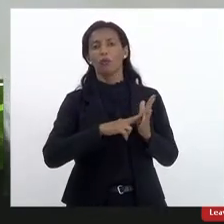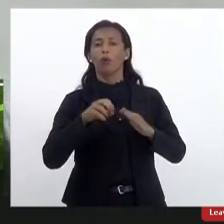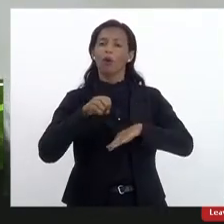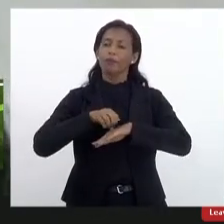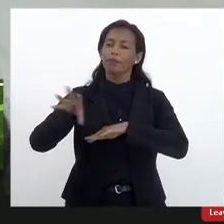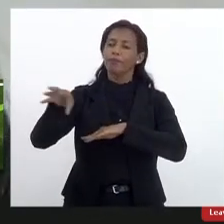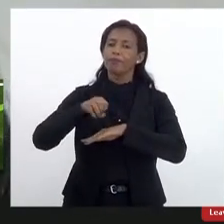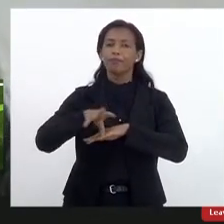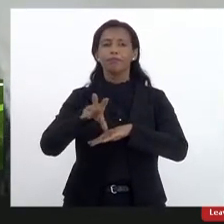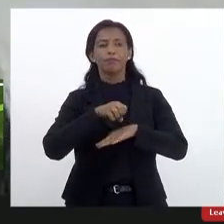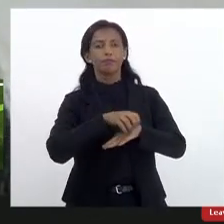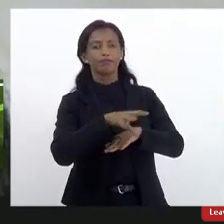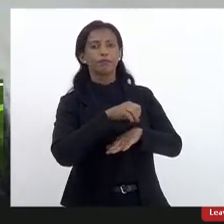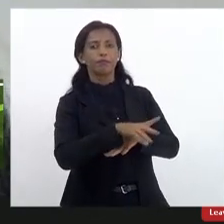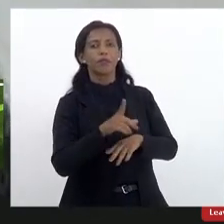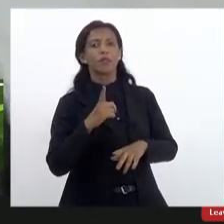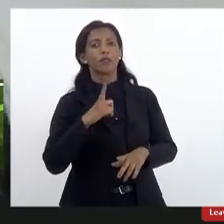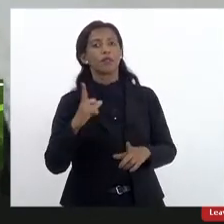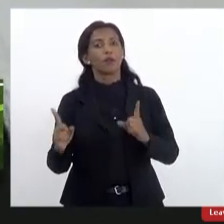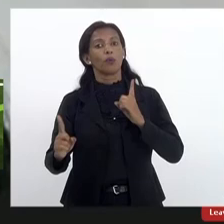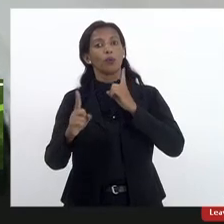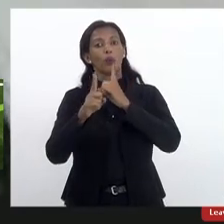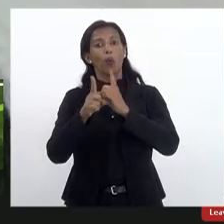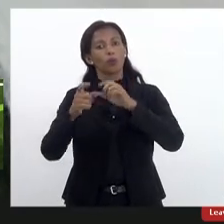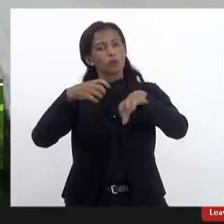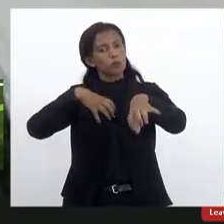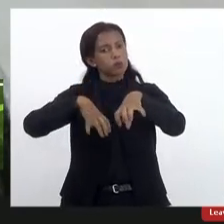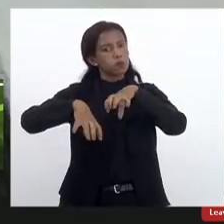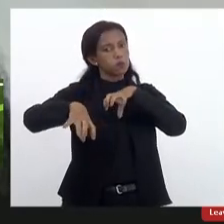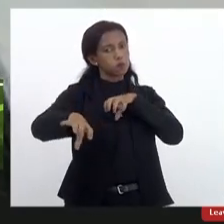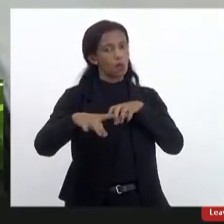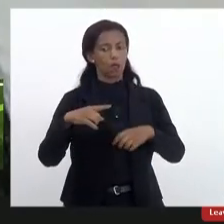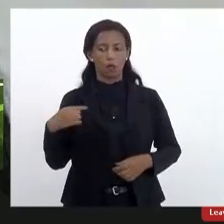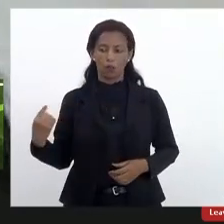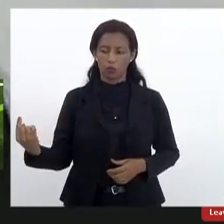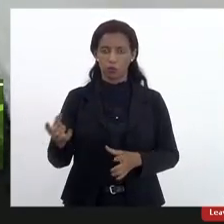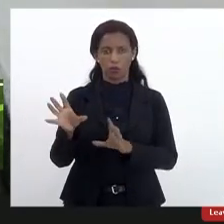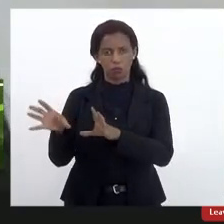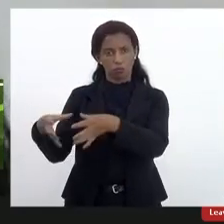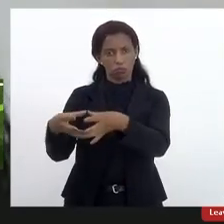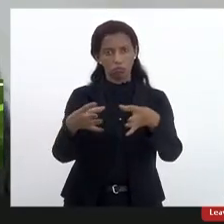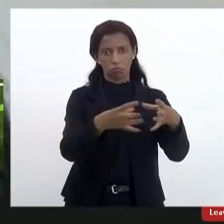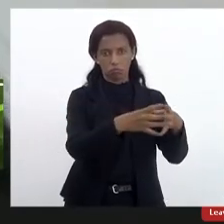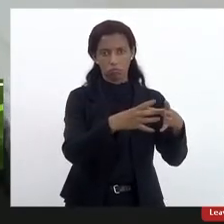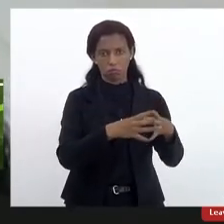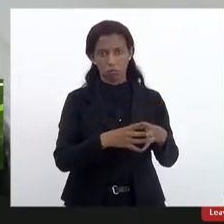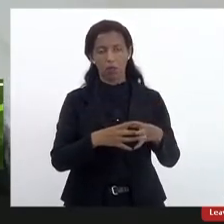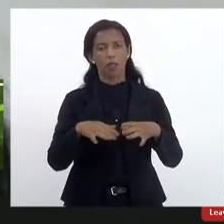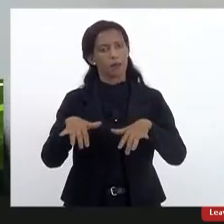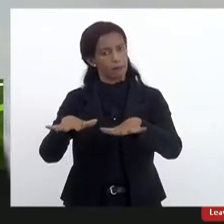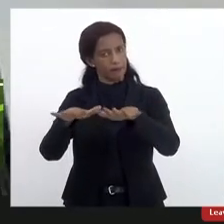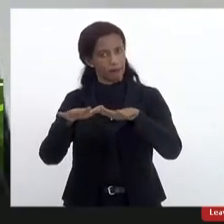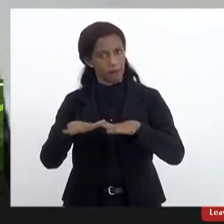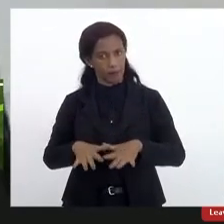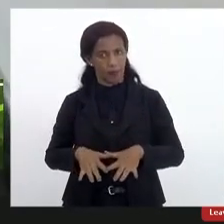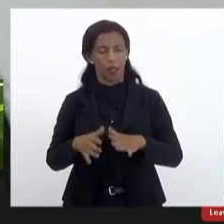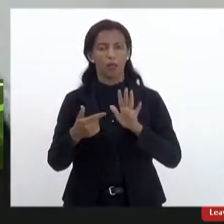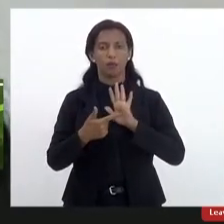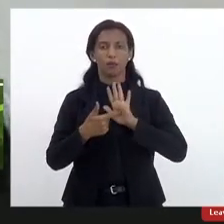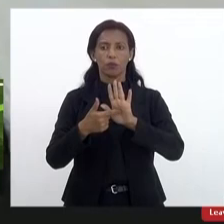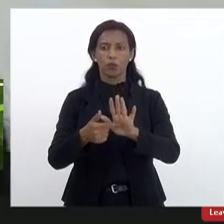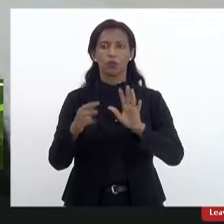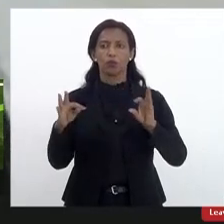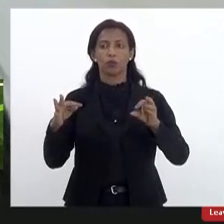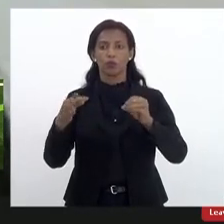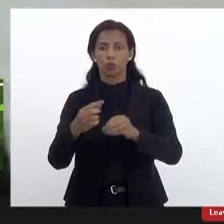fazer um encontro virtual com os nossos conselheiros em plenária apresentando